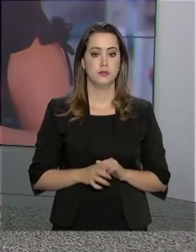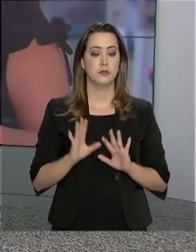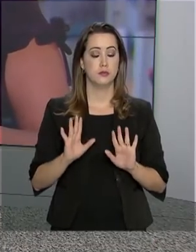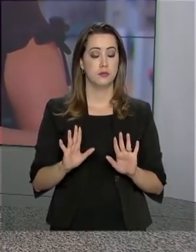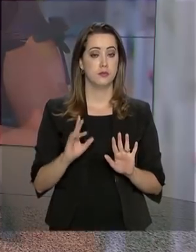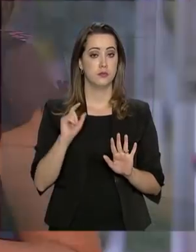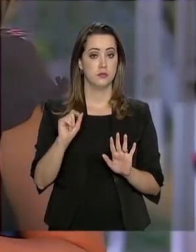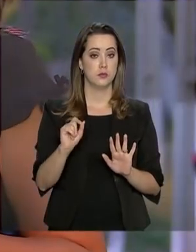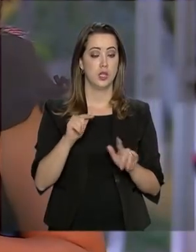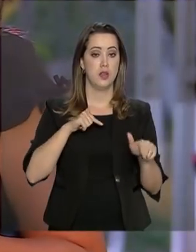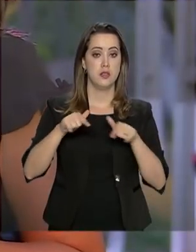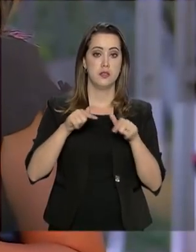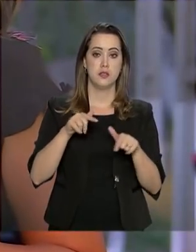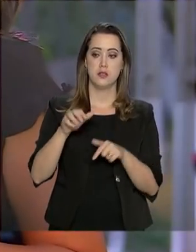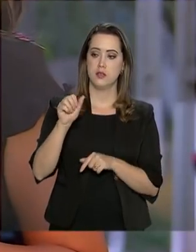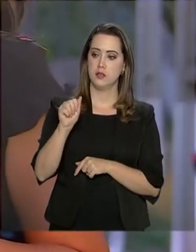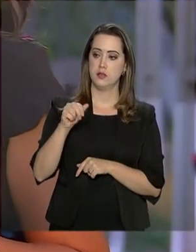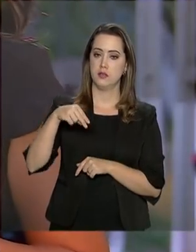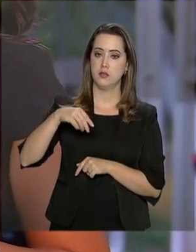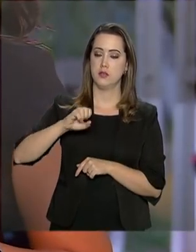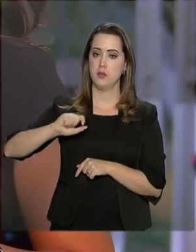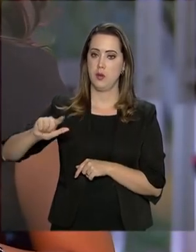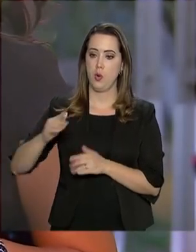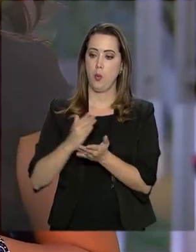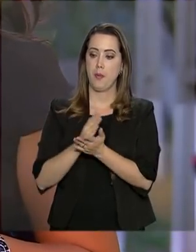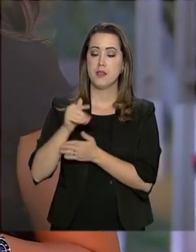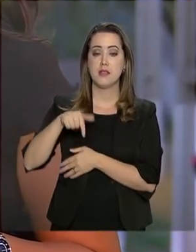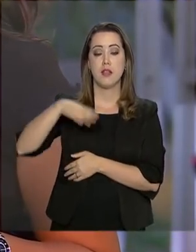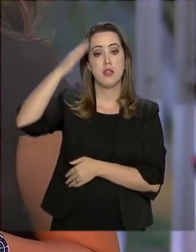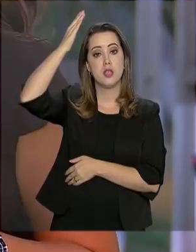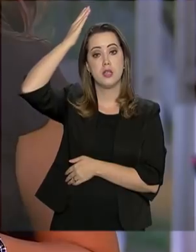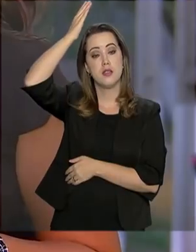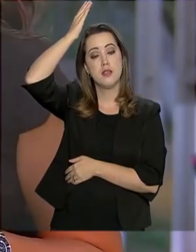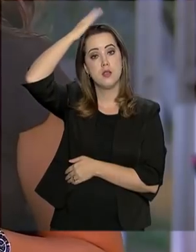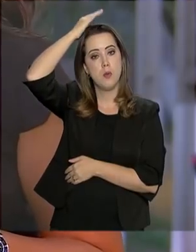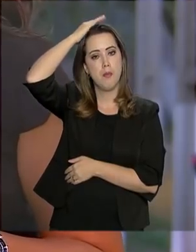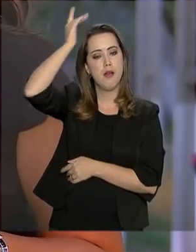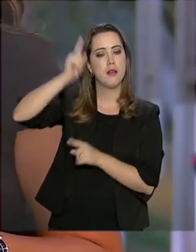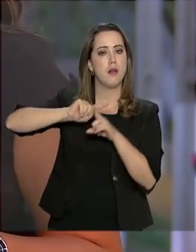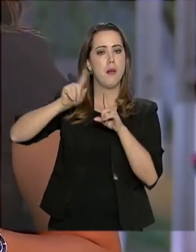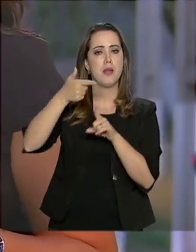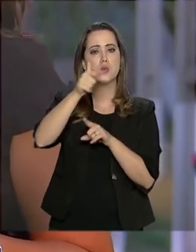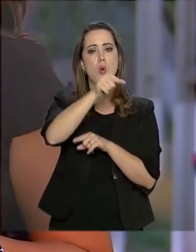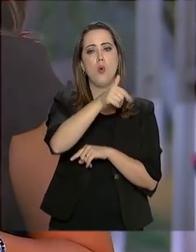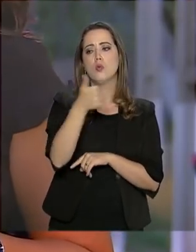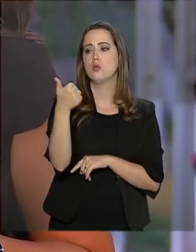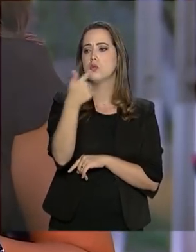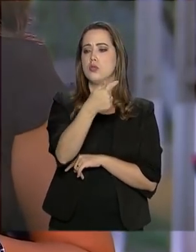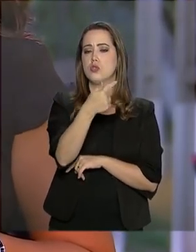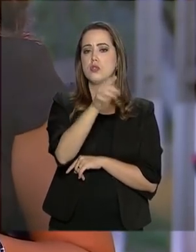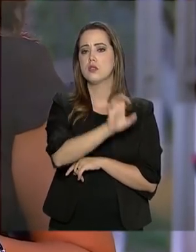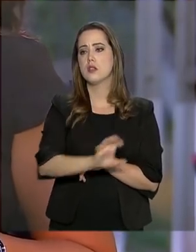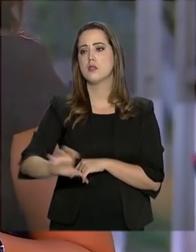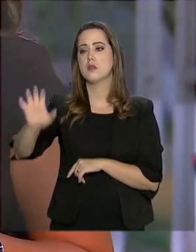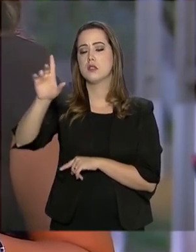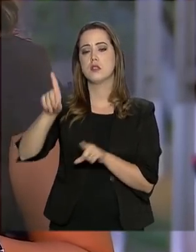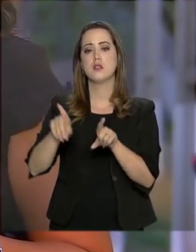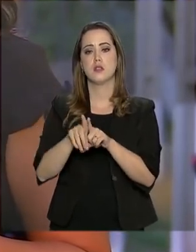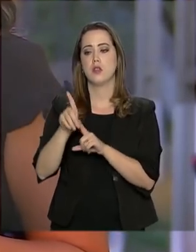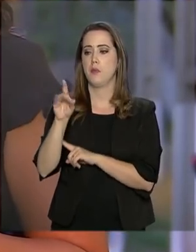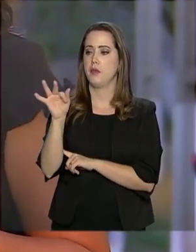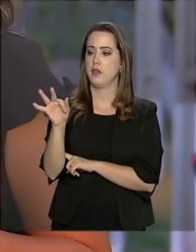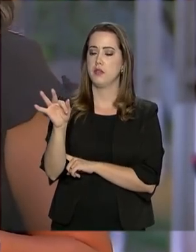Olha, essa ação da ANEL, Alessandra, ela começa aqui pelo Paraná, mas ela segue para outros 17 estados e também para o Distrito